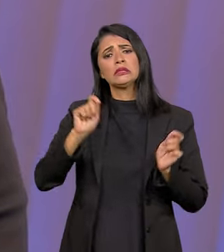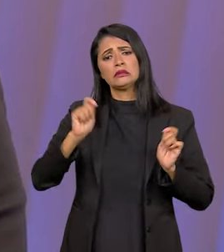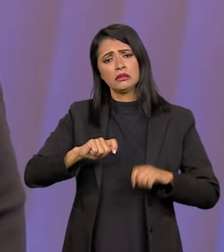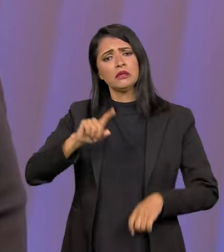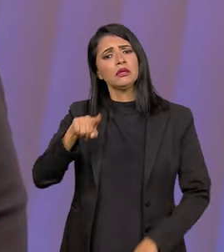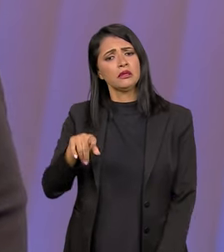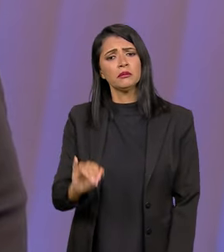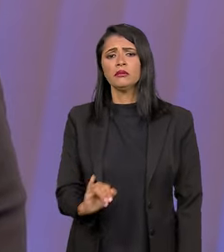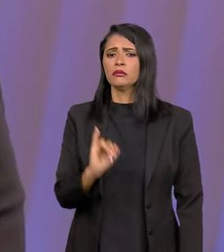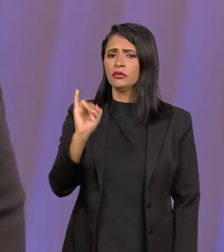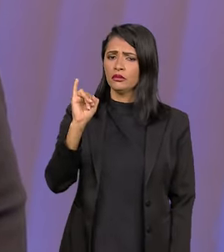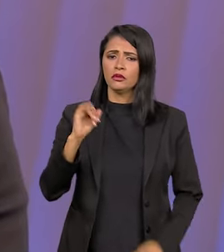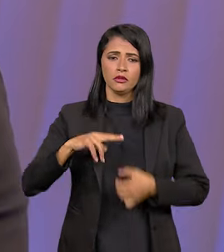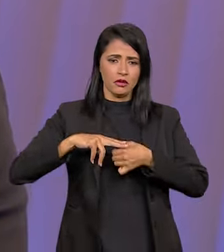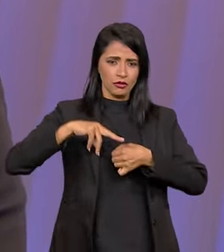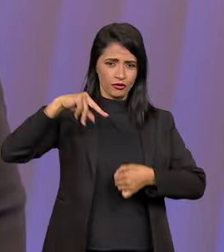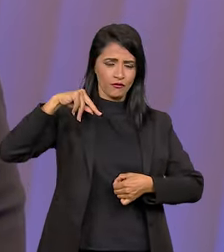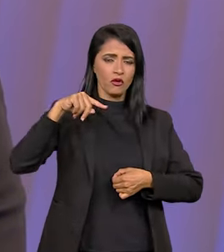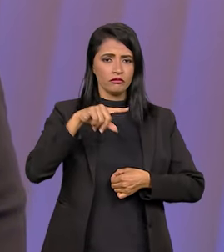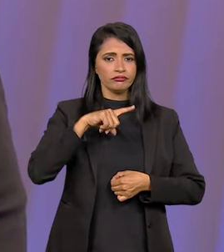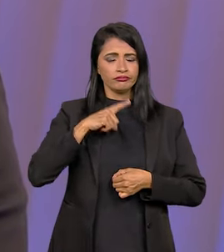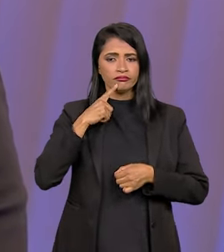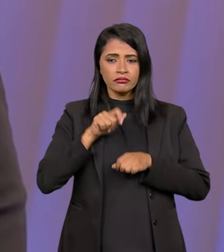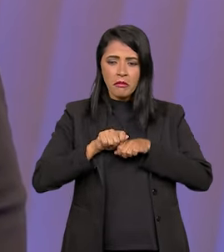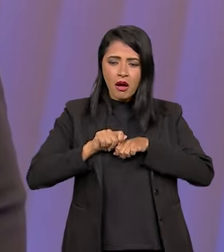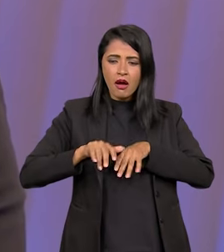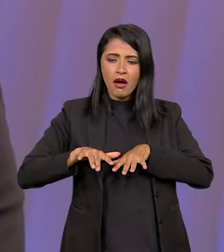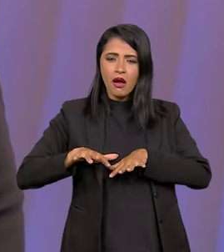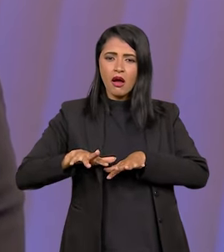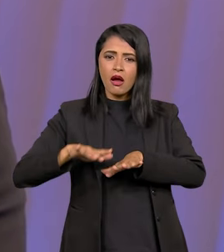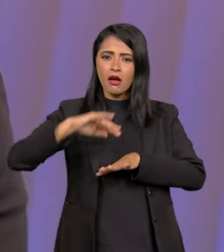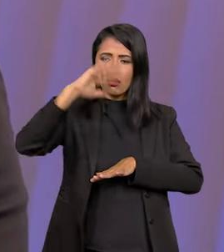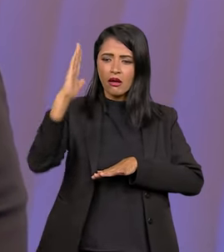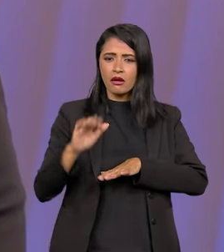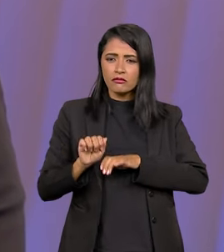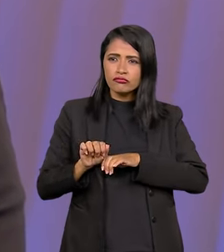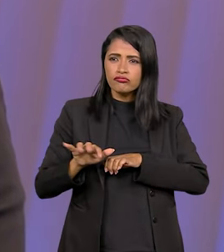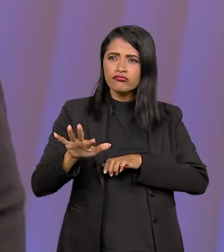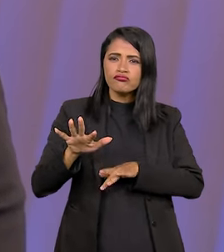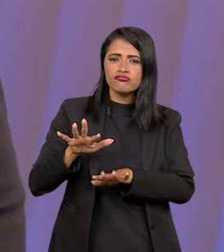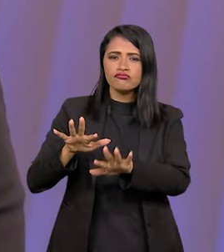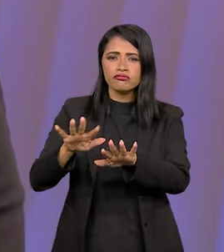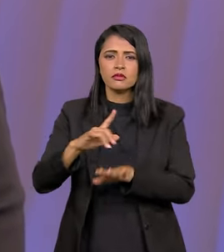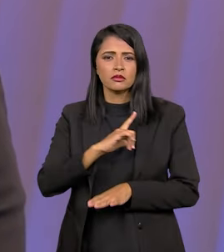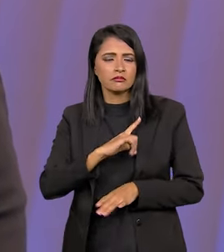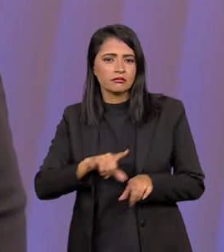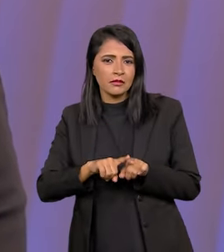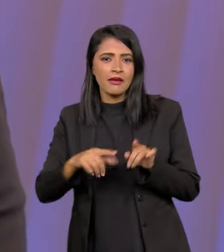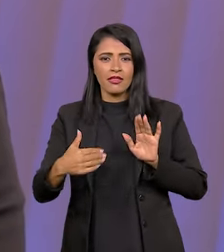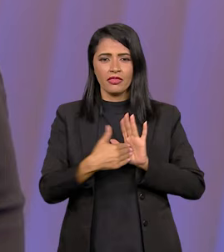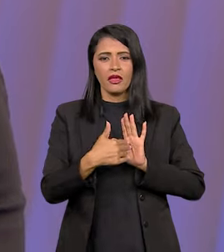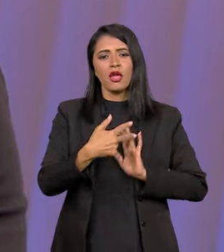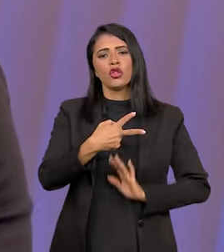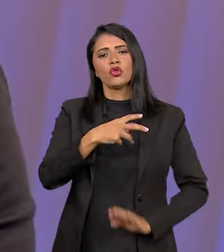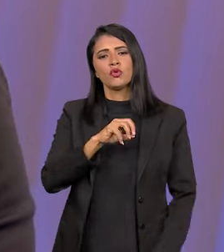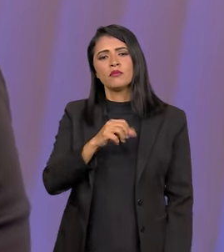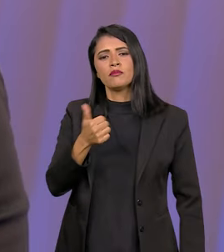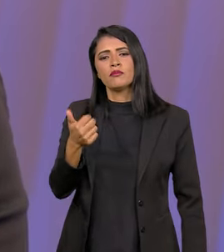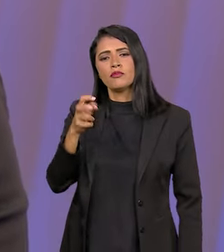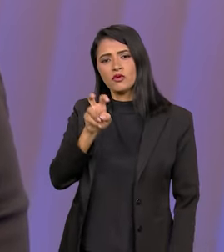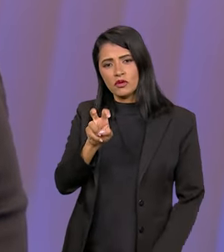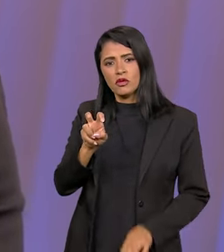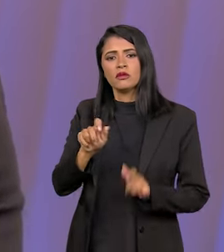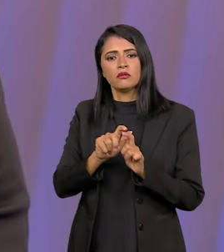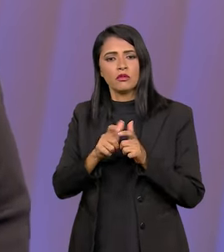acho legítimo, importante a voz do Brasil, porque a gente tem esse alcance em todo o país, né? Ainda, até